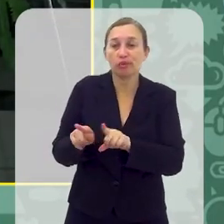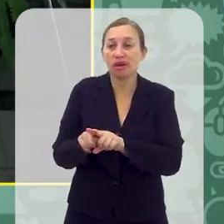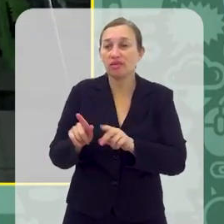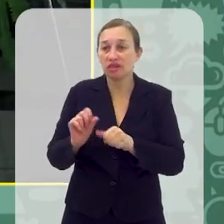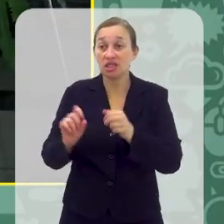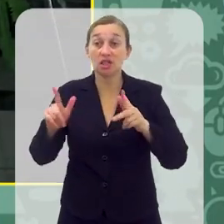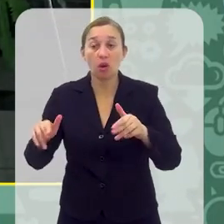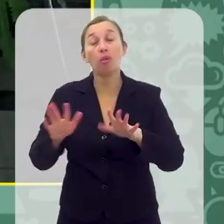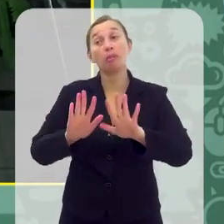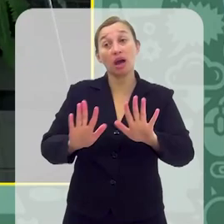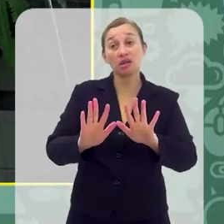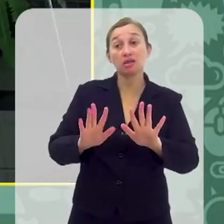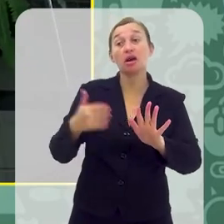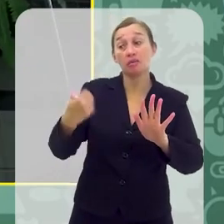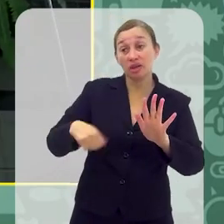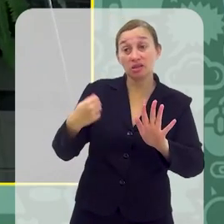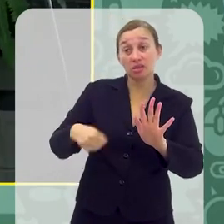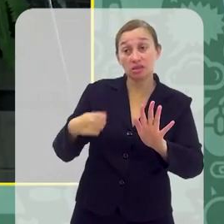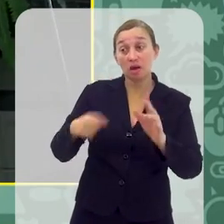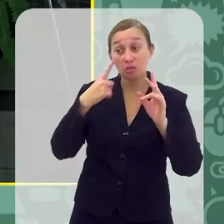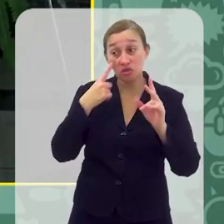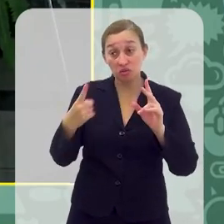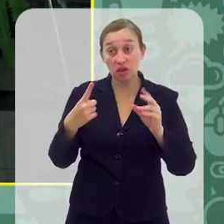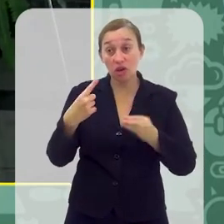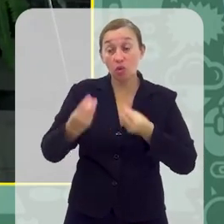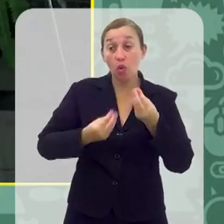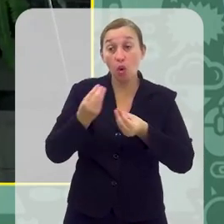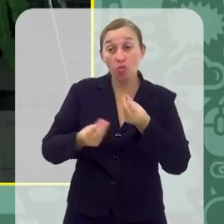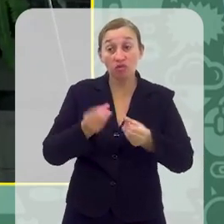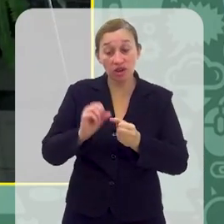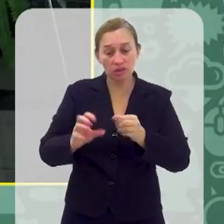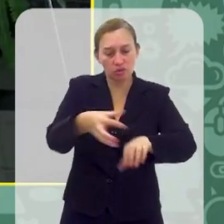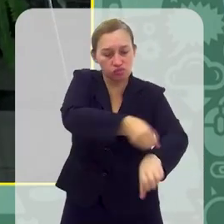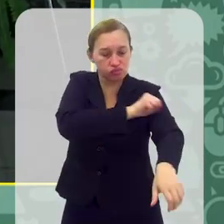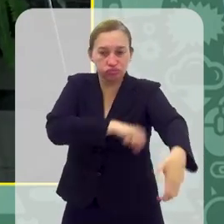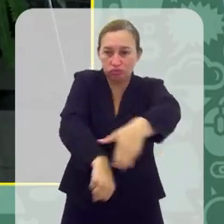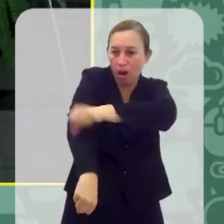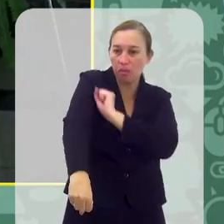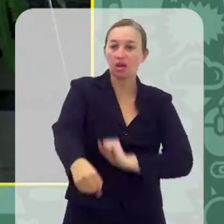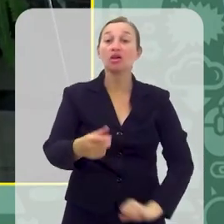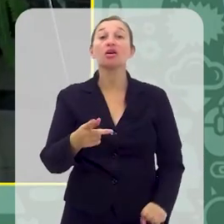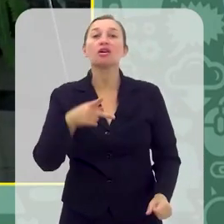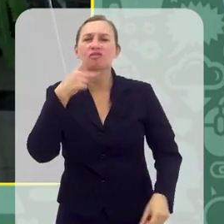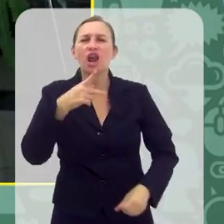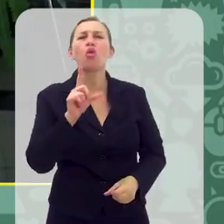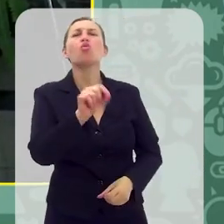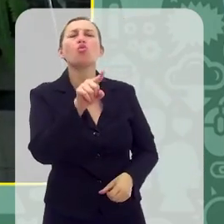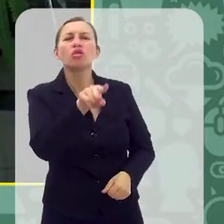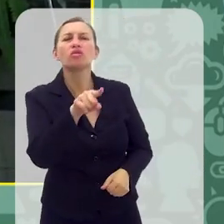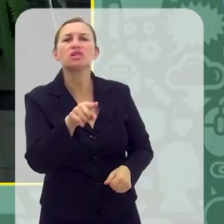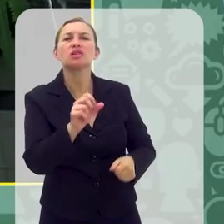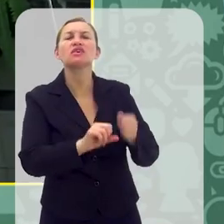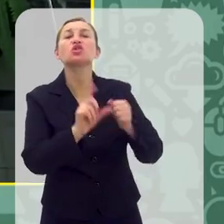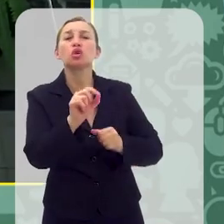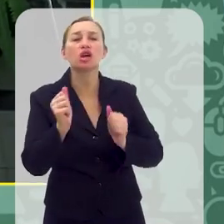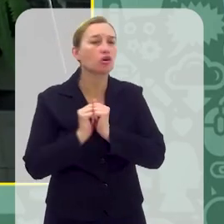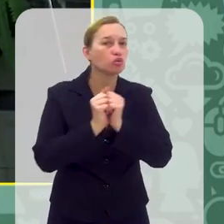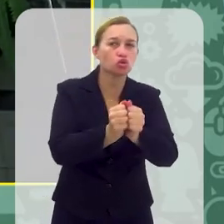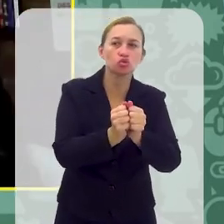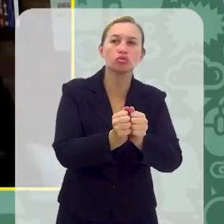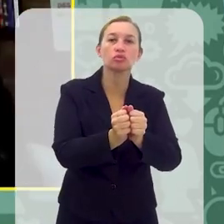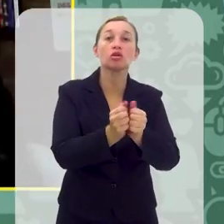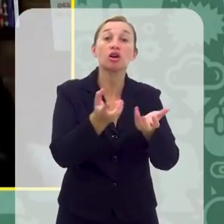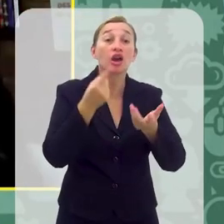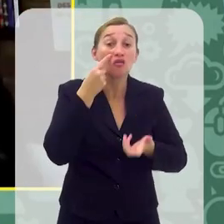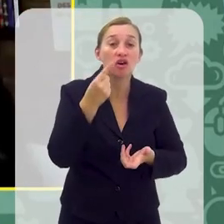assumir de vez por todas, que nós precisamos ter, que é arregaçar a manga e sentar do lado e falar, tá bom, o que é que você está fazendo aí? Vamos fazer junto, então deixa eu participar,